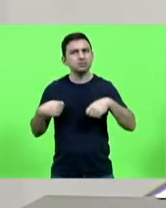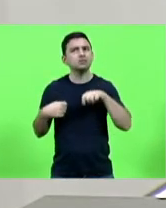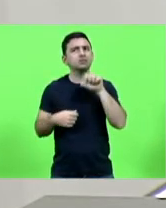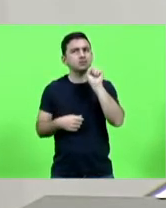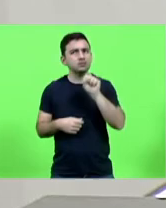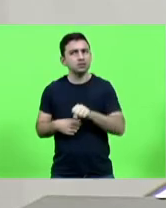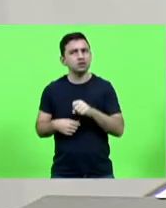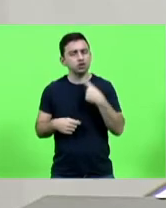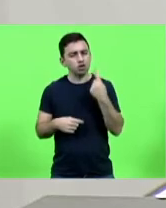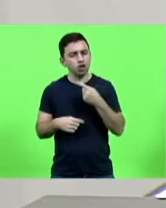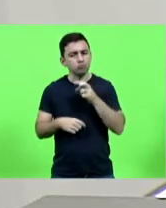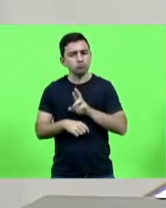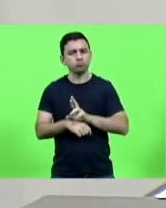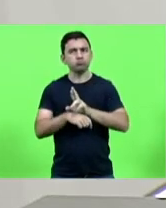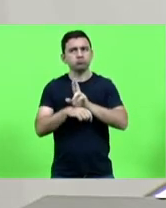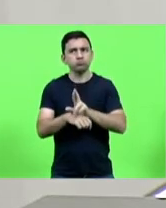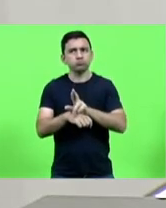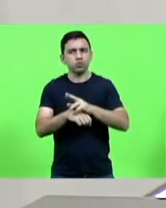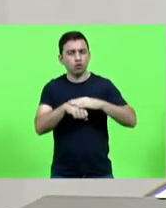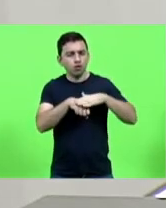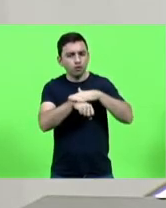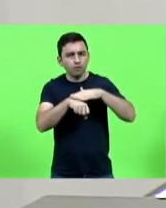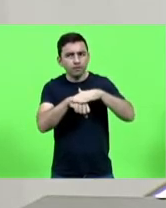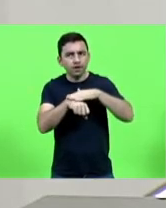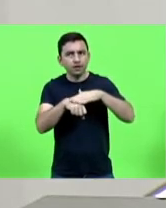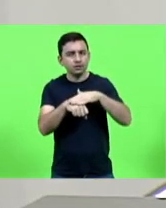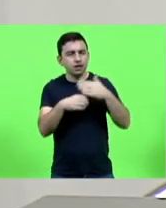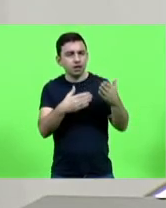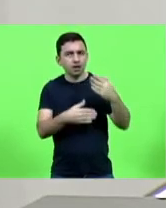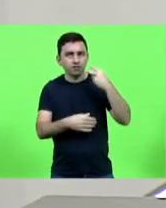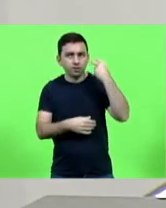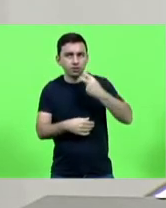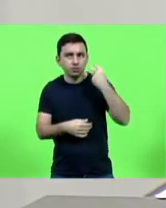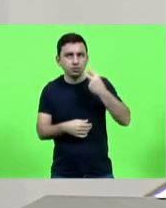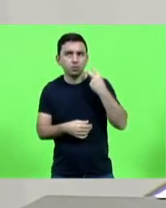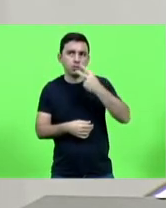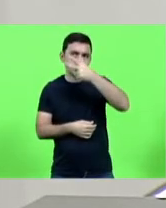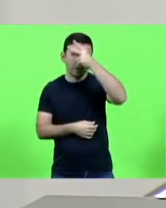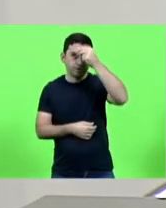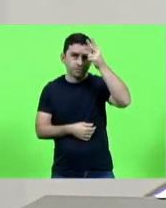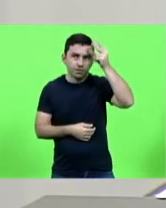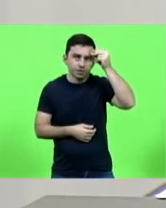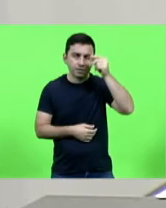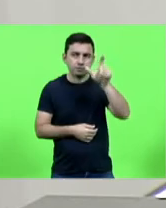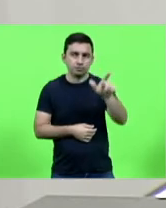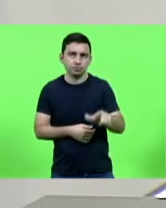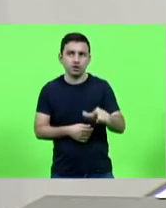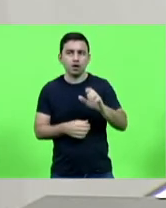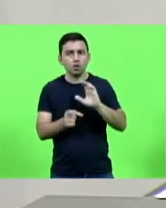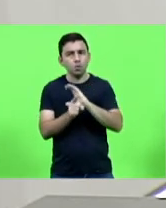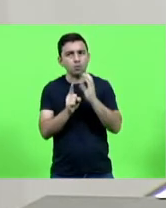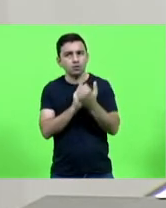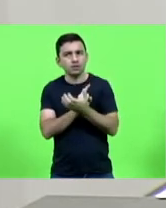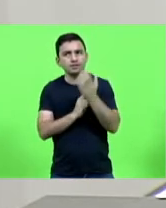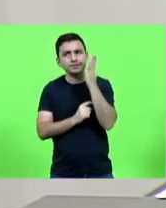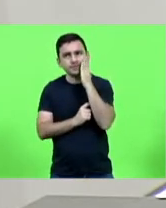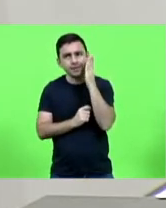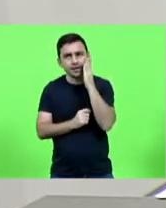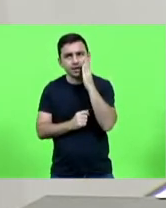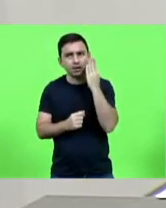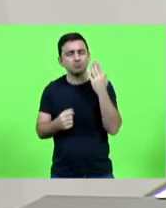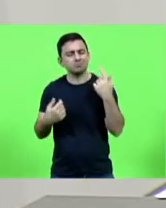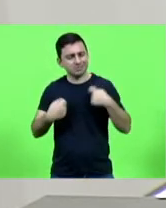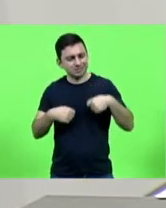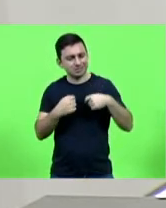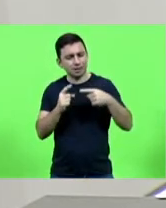na ponta conversamos lá com o vereador com o prefeito com a comunidade sabemos as demandas